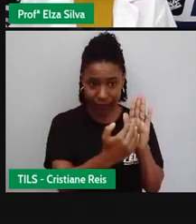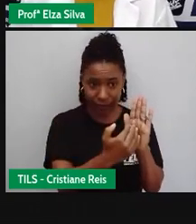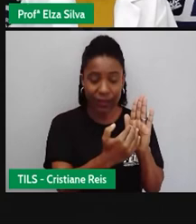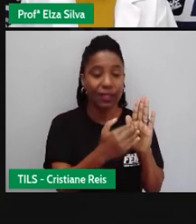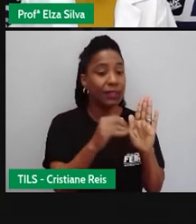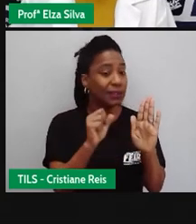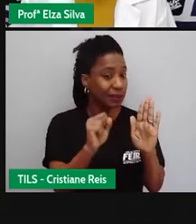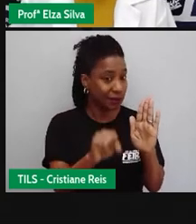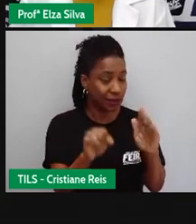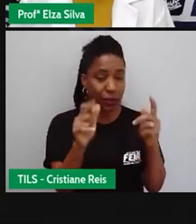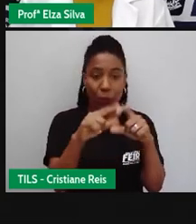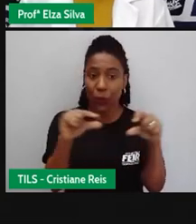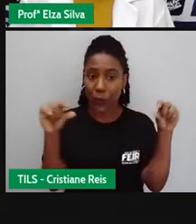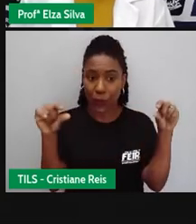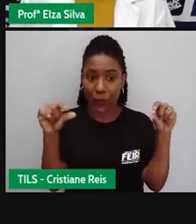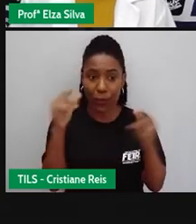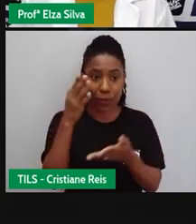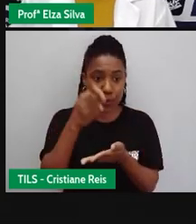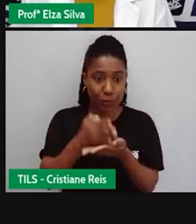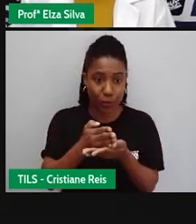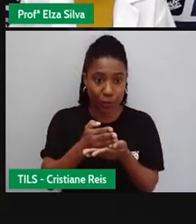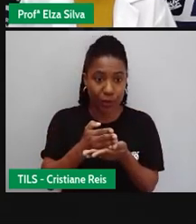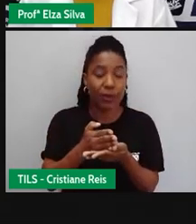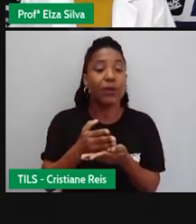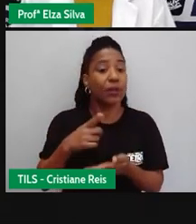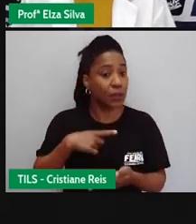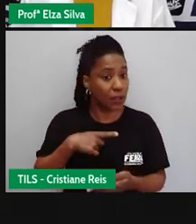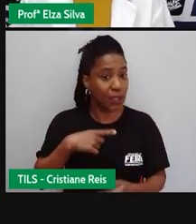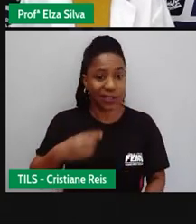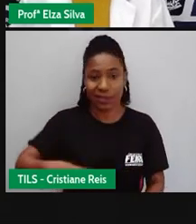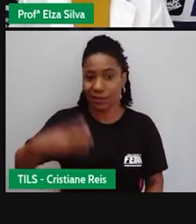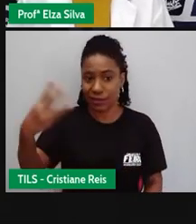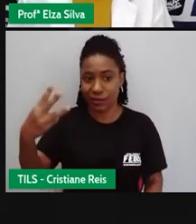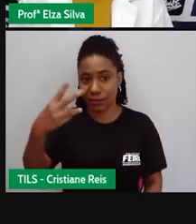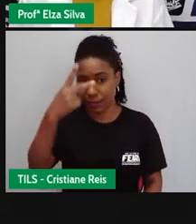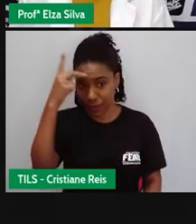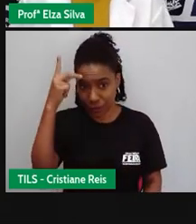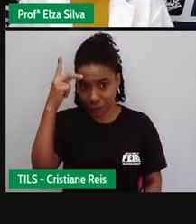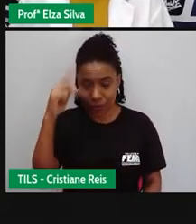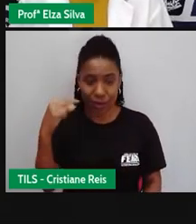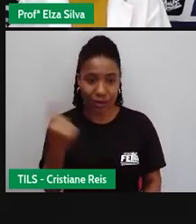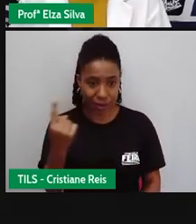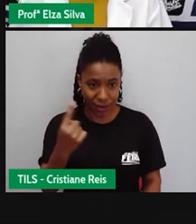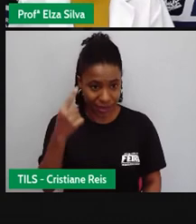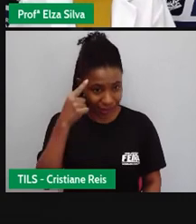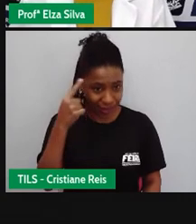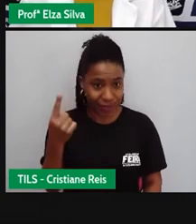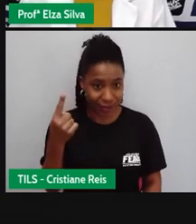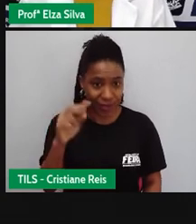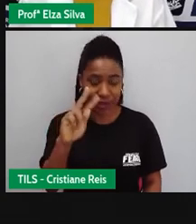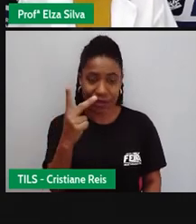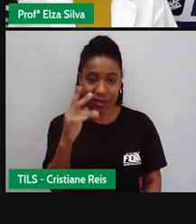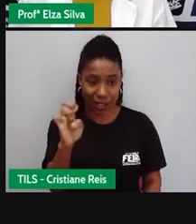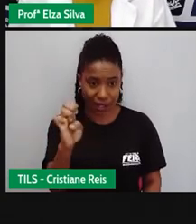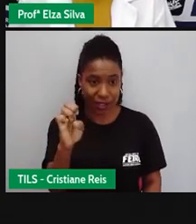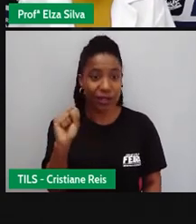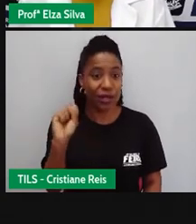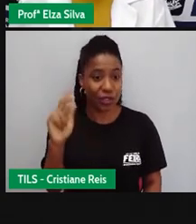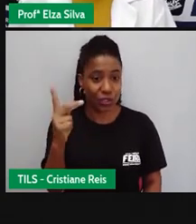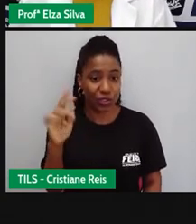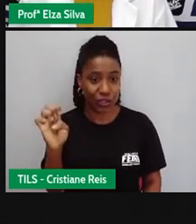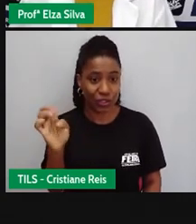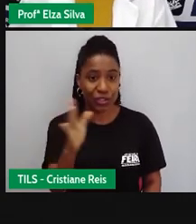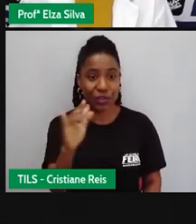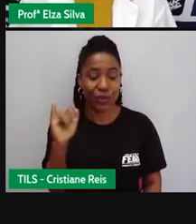tiver uma oração O sujeito por terceira pessoa do singular He, she, it E esta